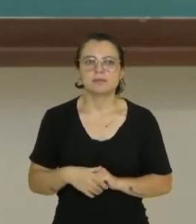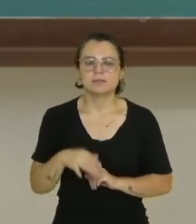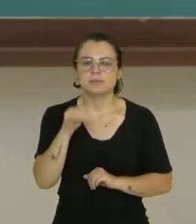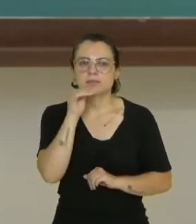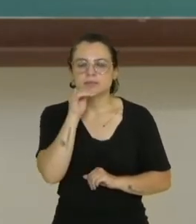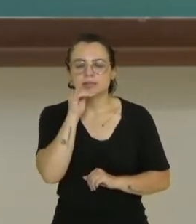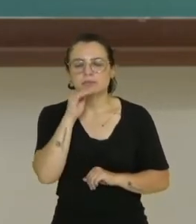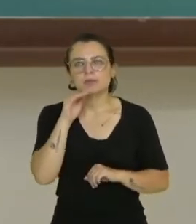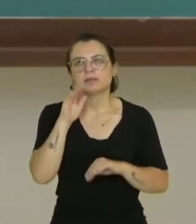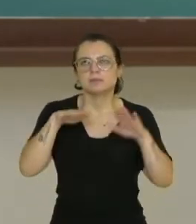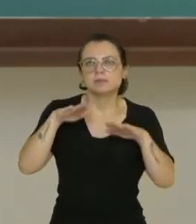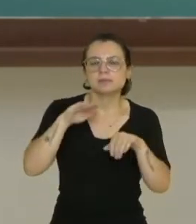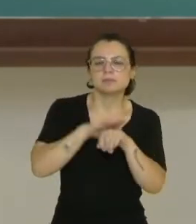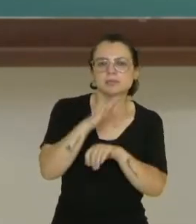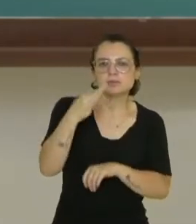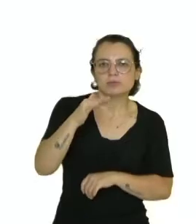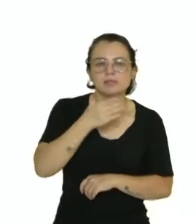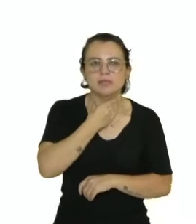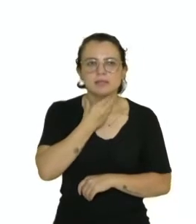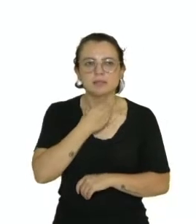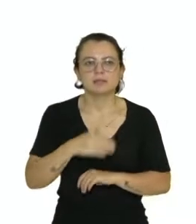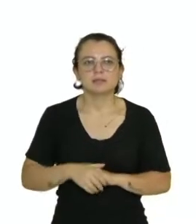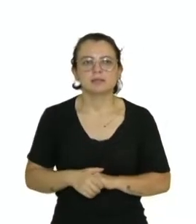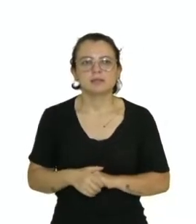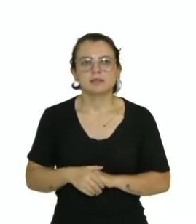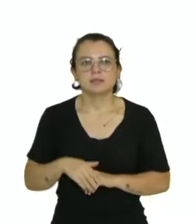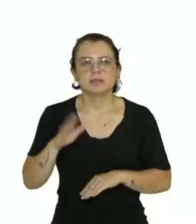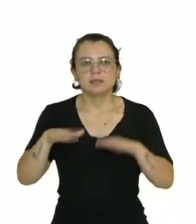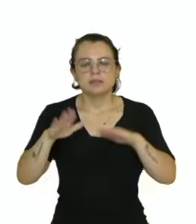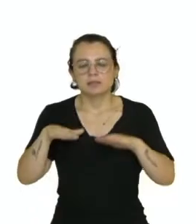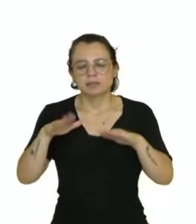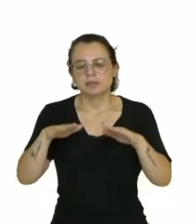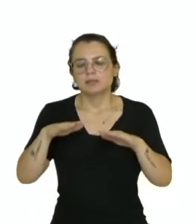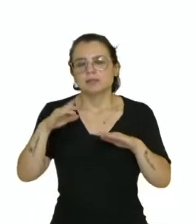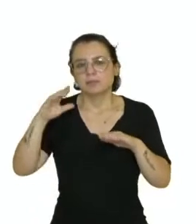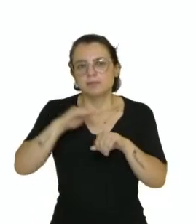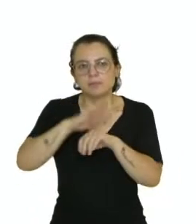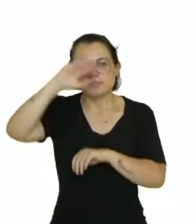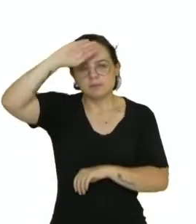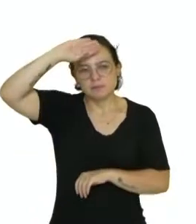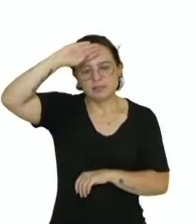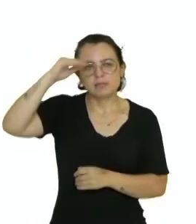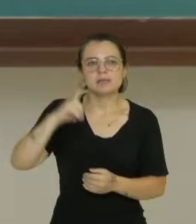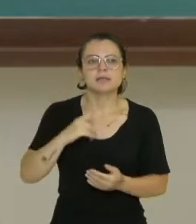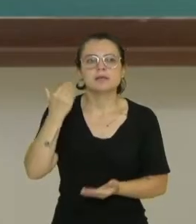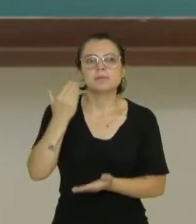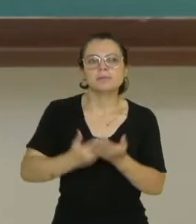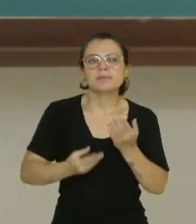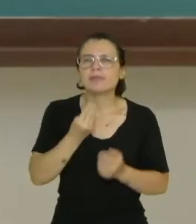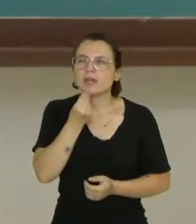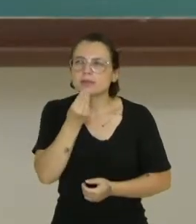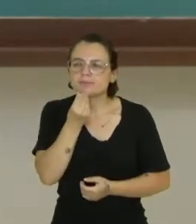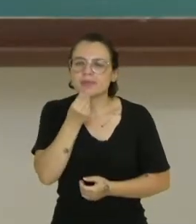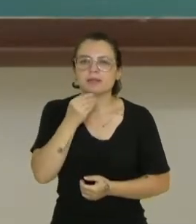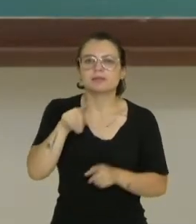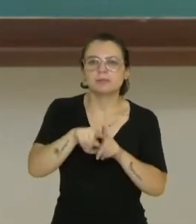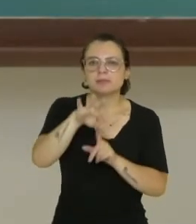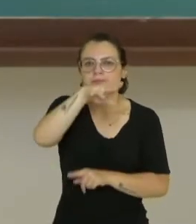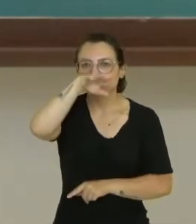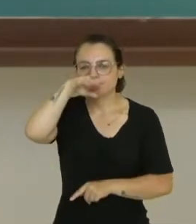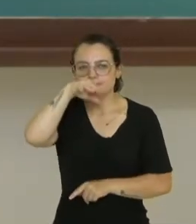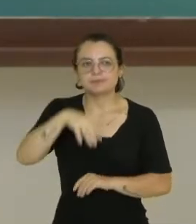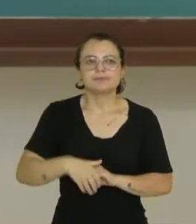afetar mais a garganta, né? Pode causar mais febre em algumas pessoas, outras não. Perda do paladar e do olfato, tá?